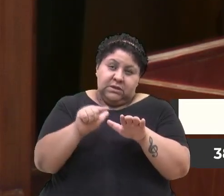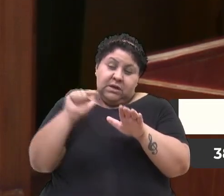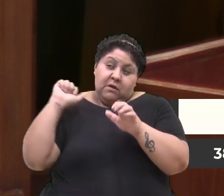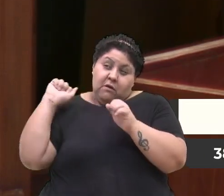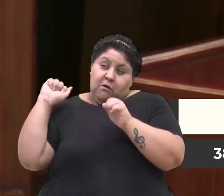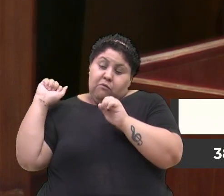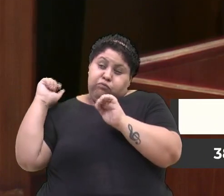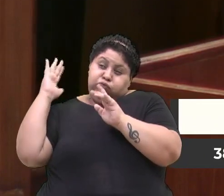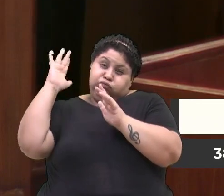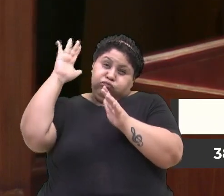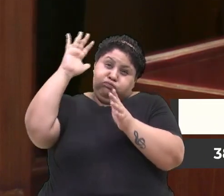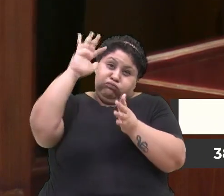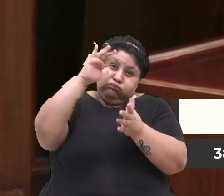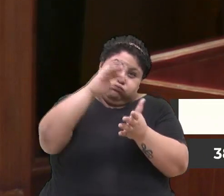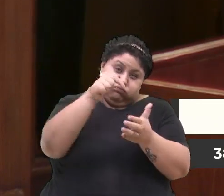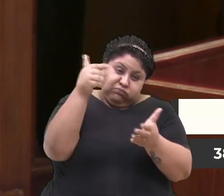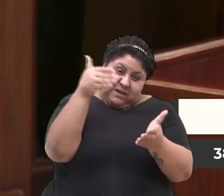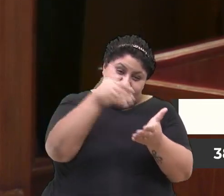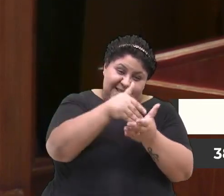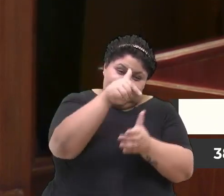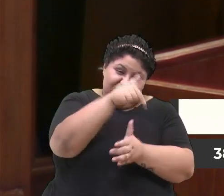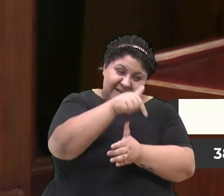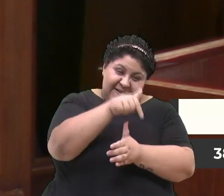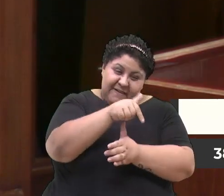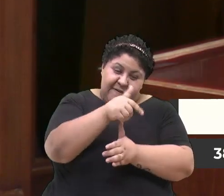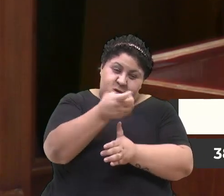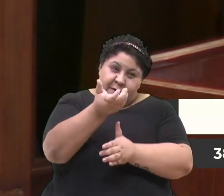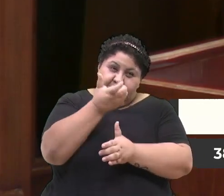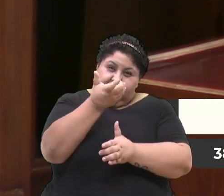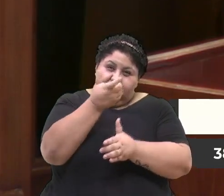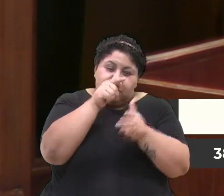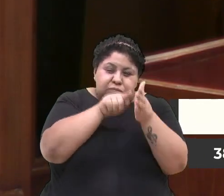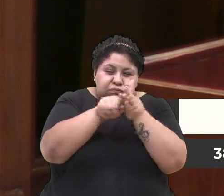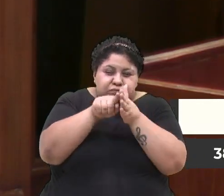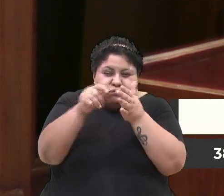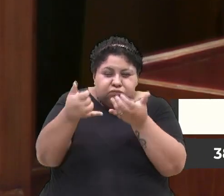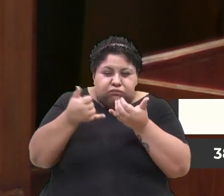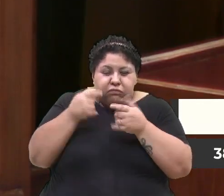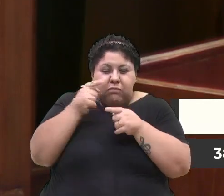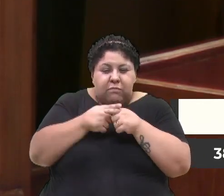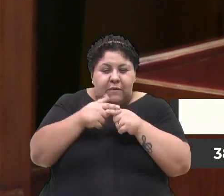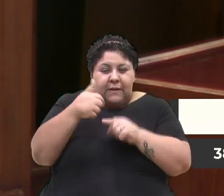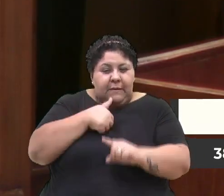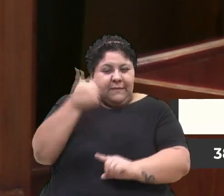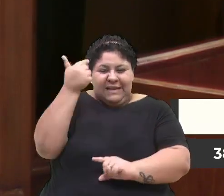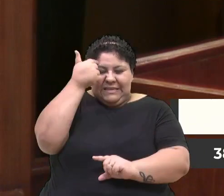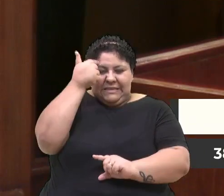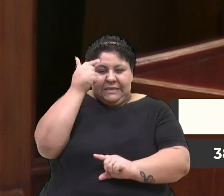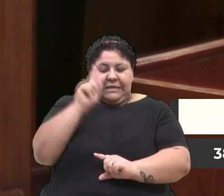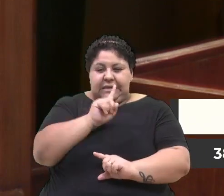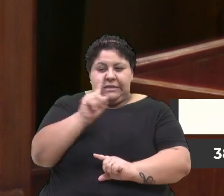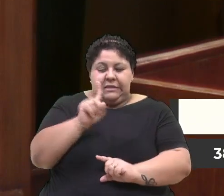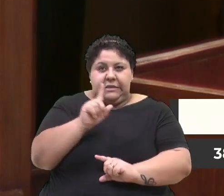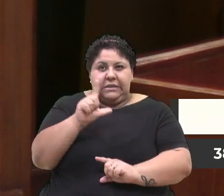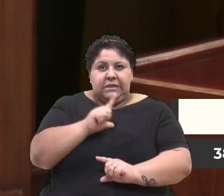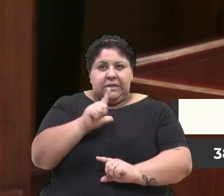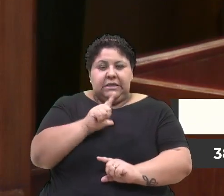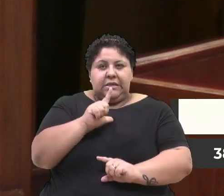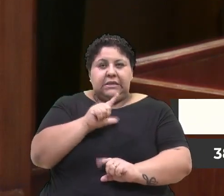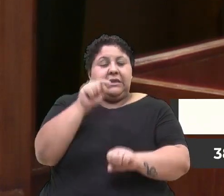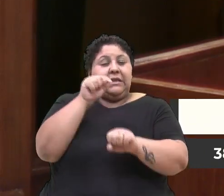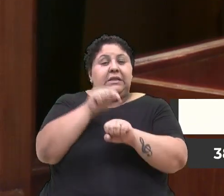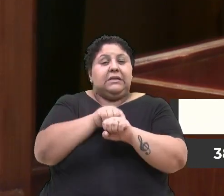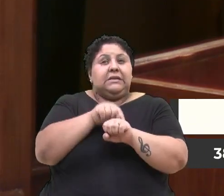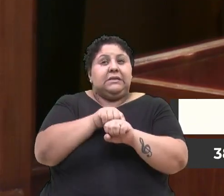aqui, eu tenho buscado informações, porque a minha ideia não era ter que ocupar a